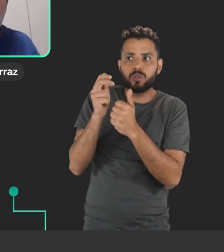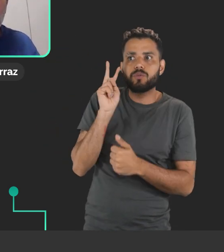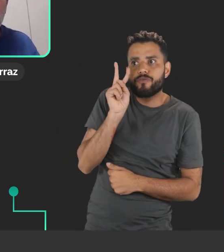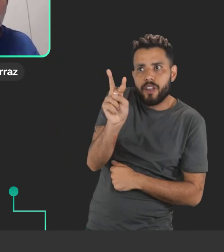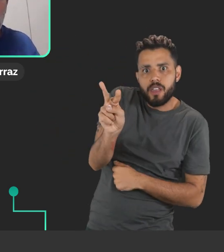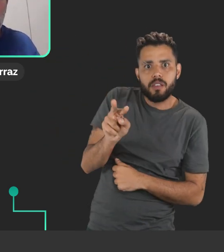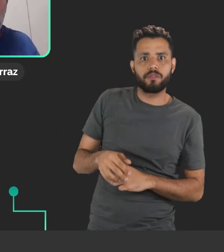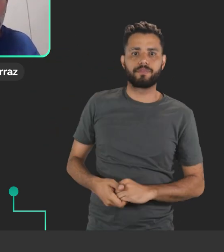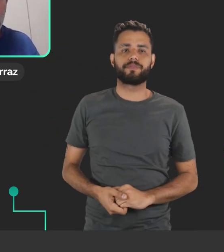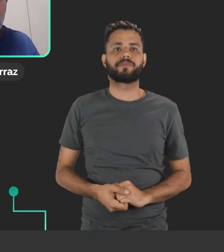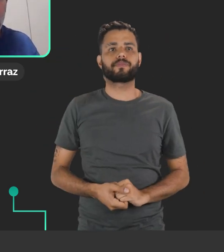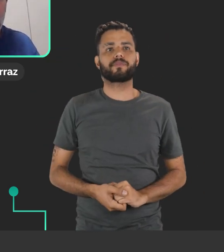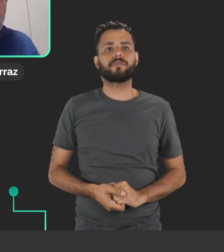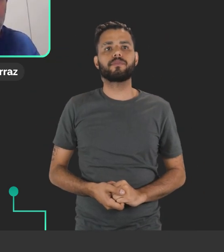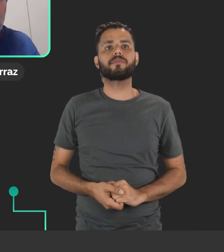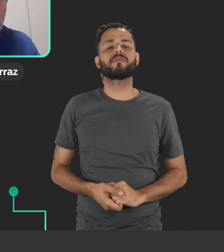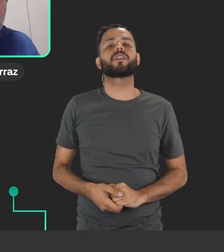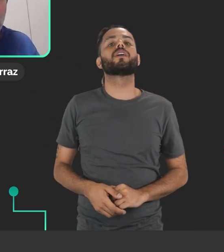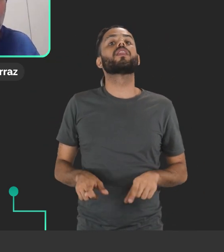esse determinado conteúdo também.